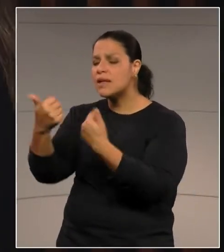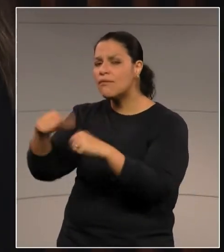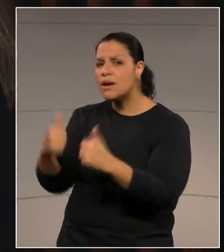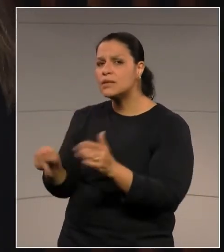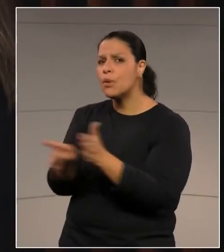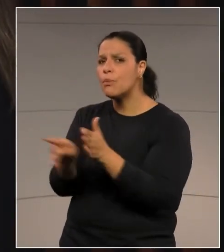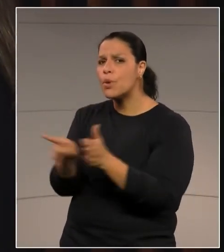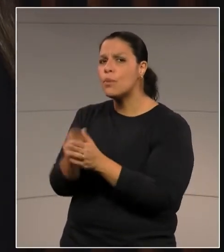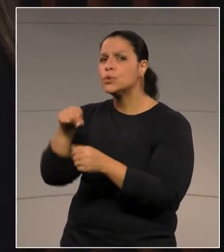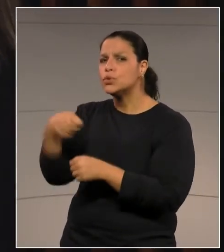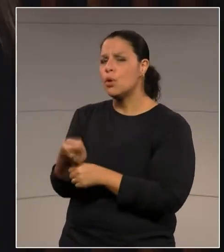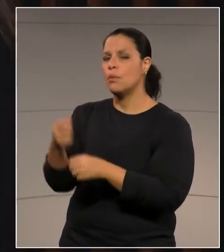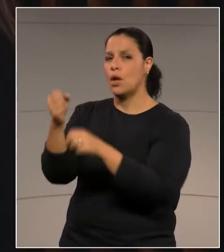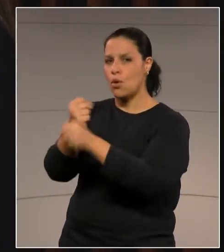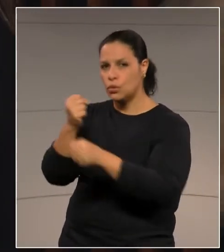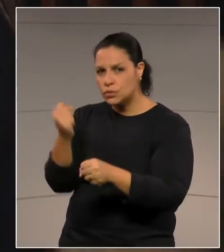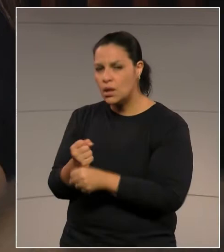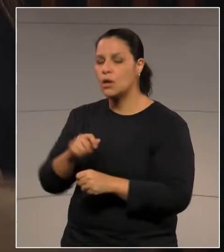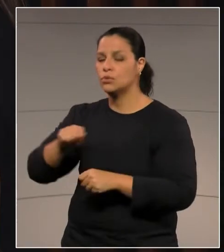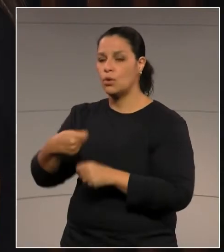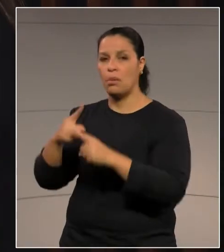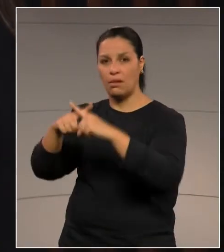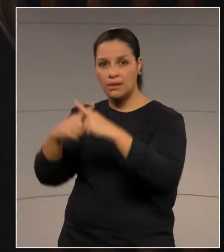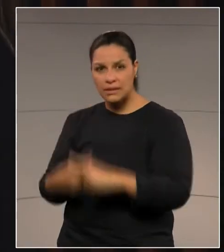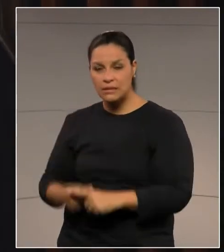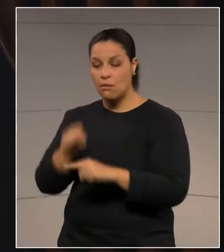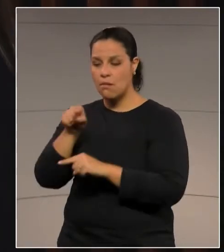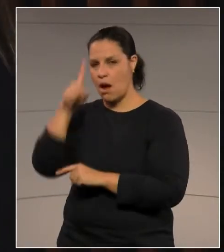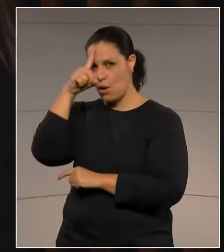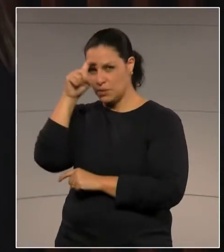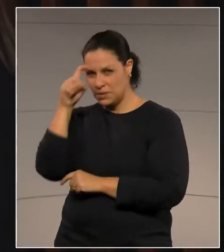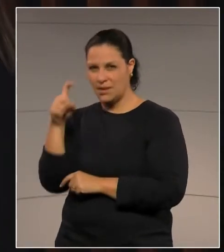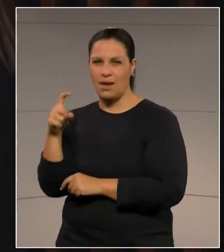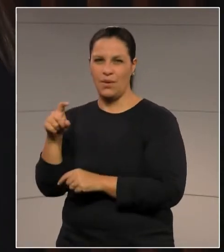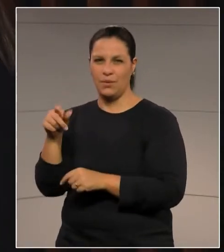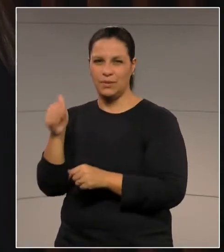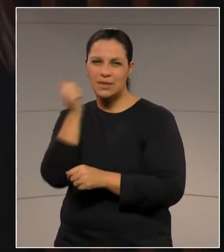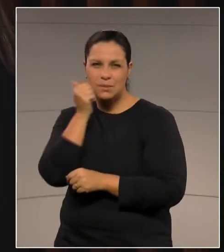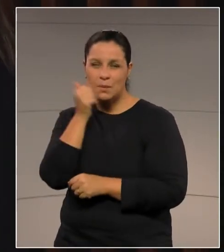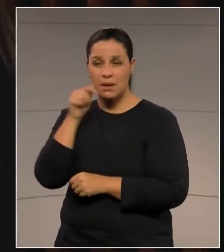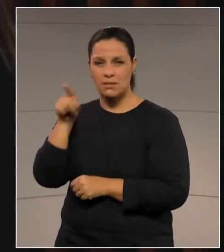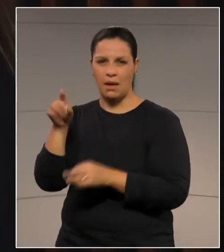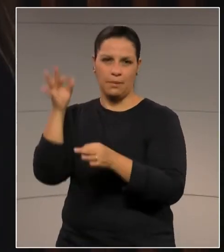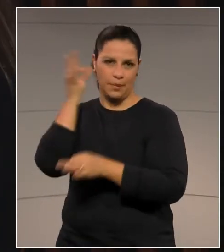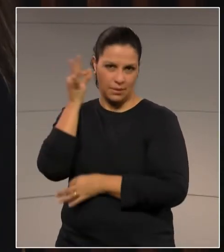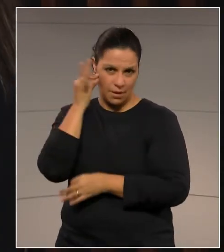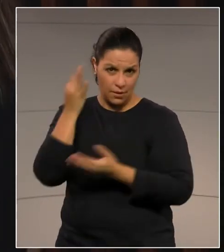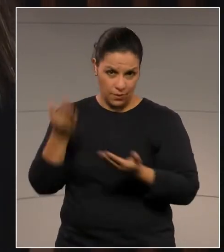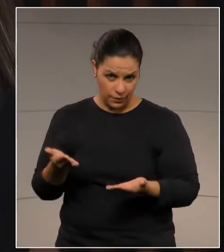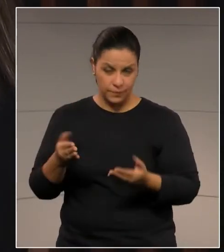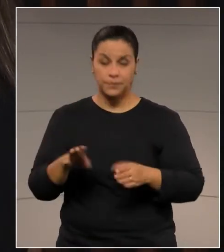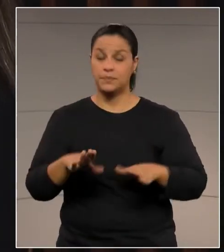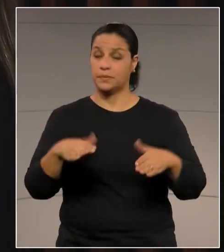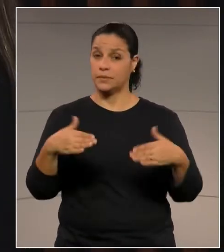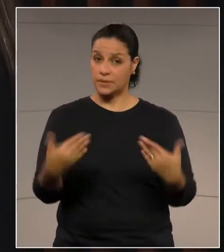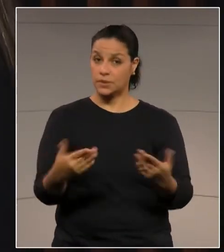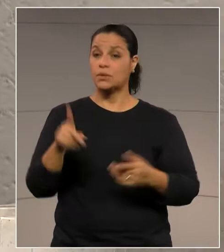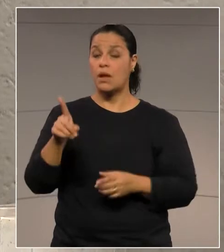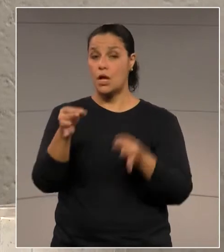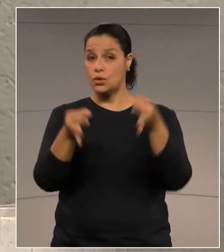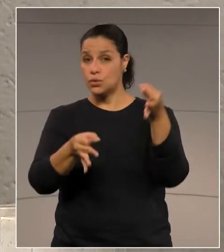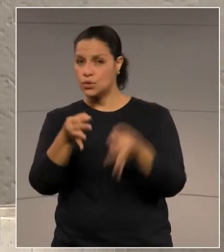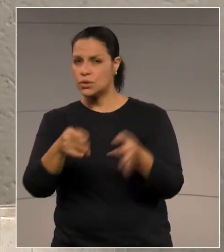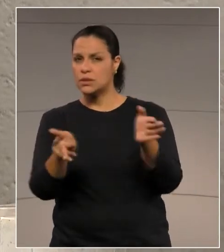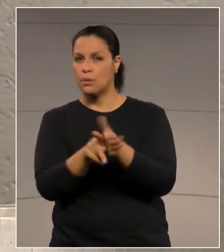responsáveis por ela na época. A Justiça Federal de Ponta